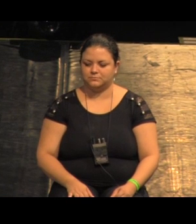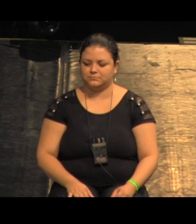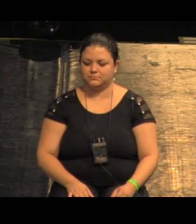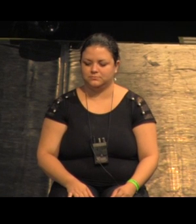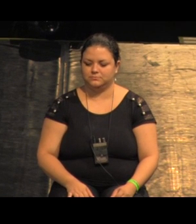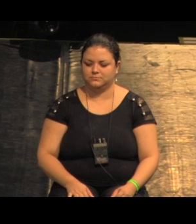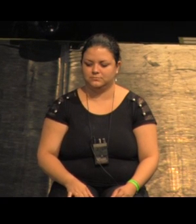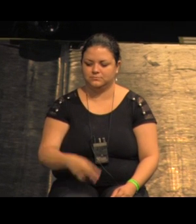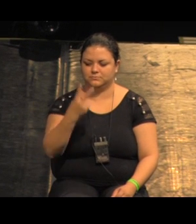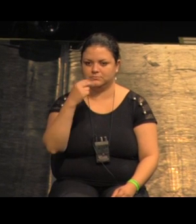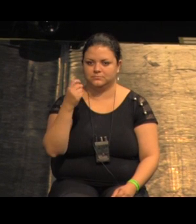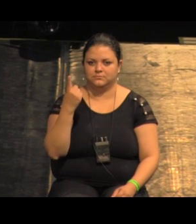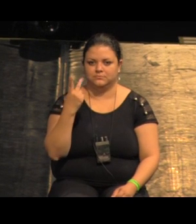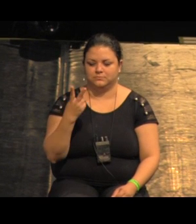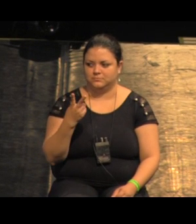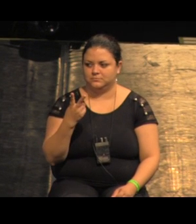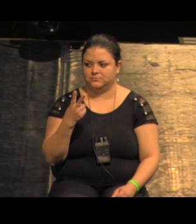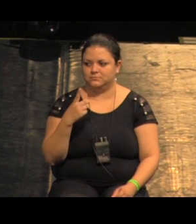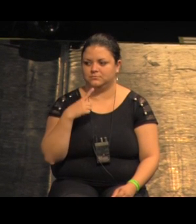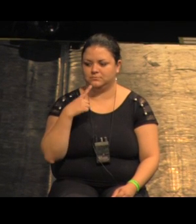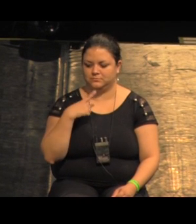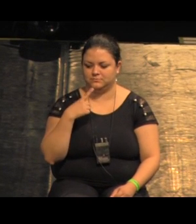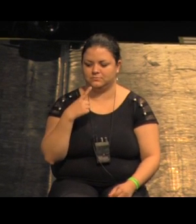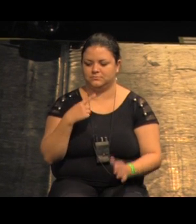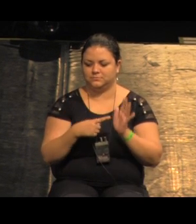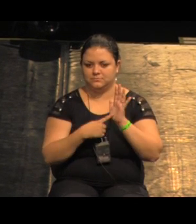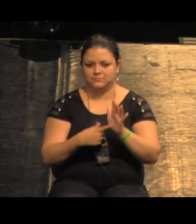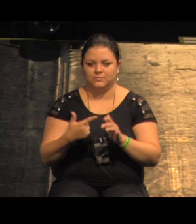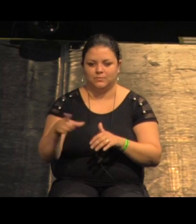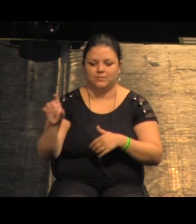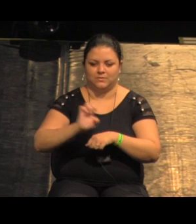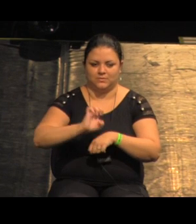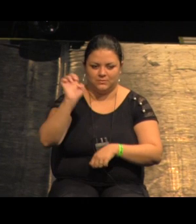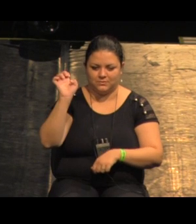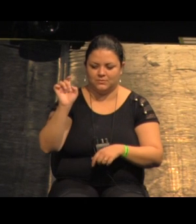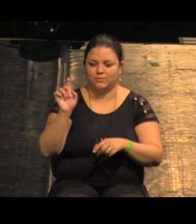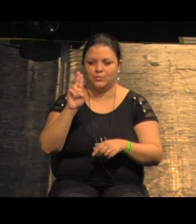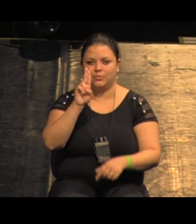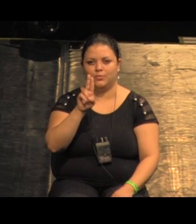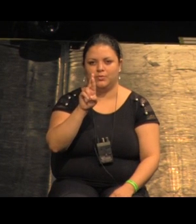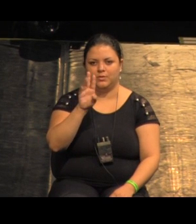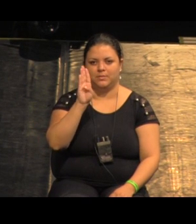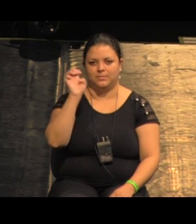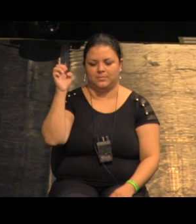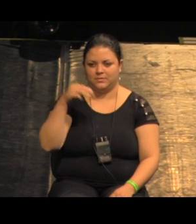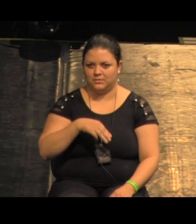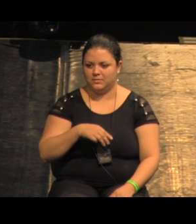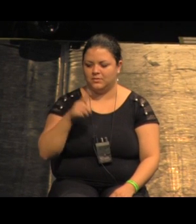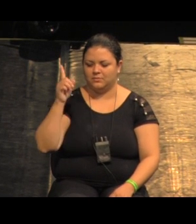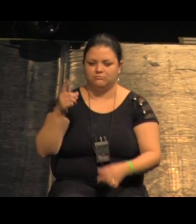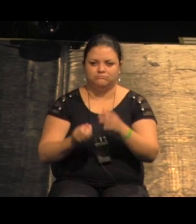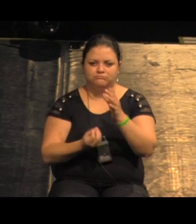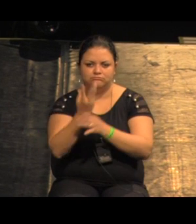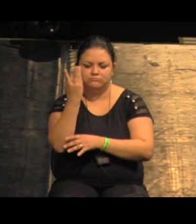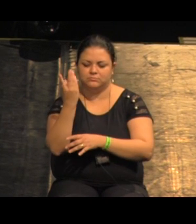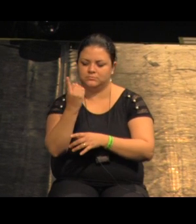em 2012 um chamamento lançado pelo governo do estado foi desenvolvido pelo URBEM uma equipe o Filipe não lembrou de falar mas